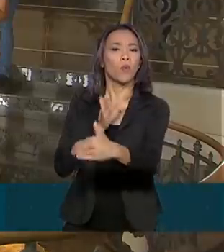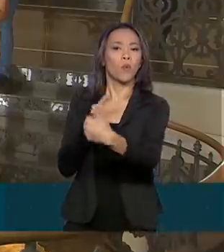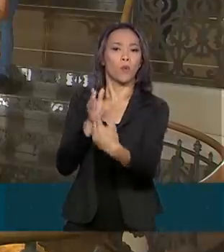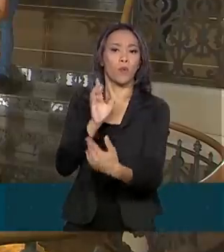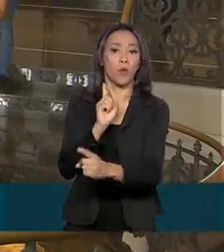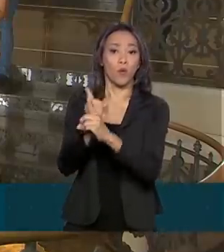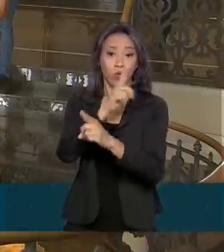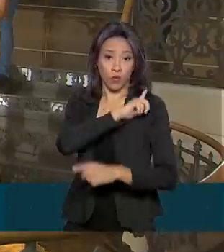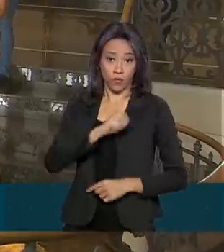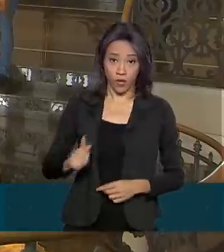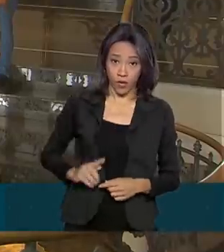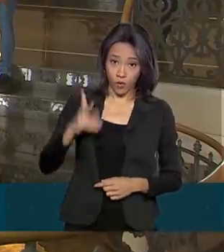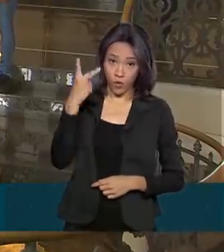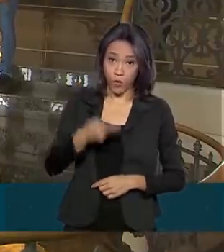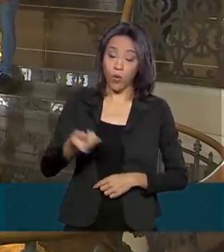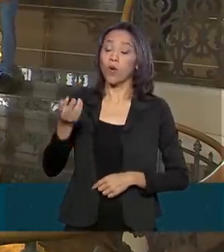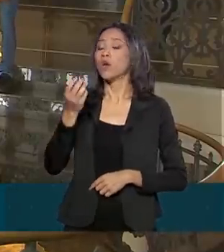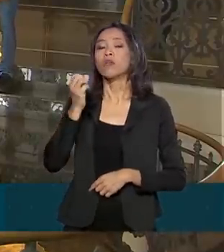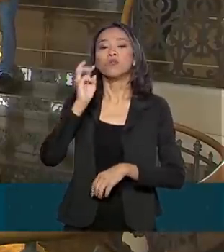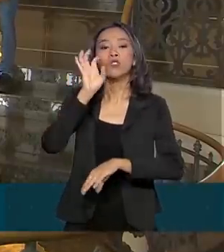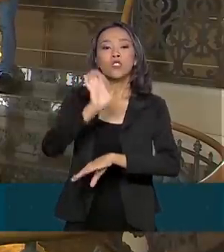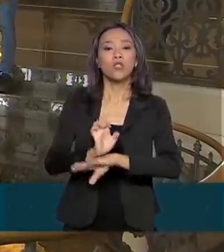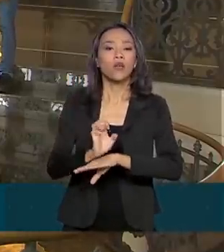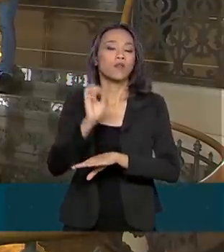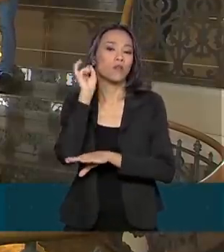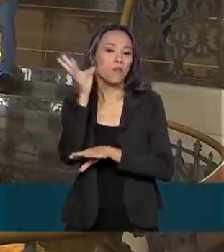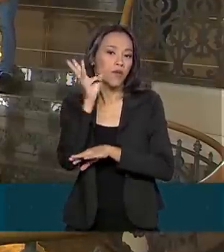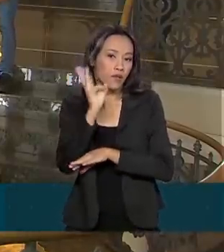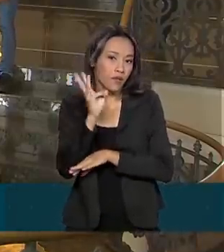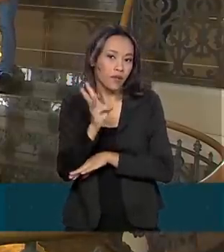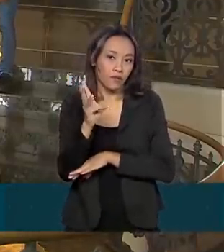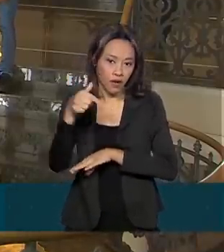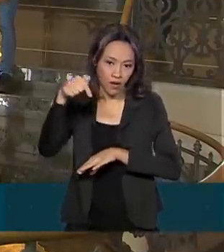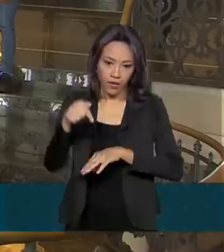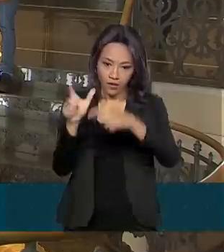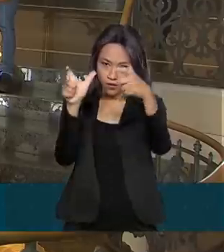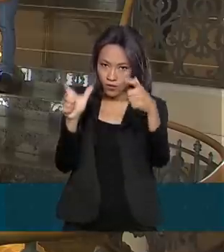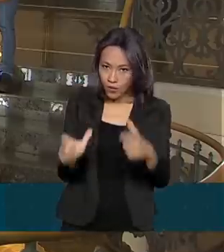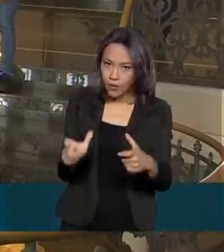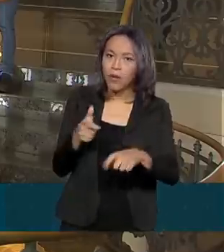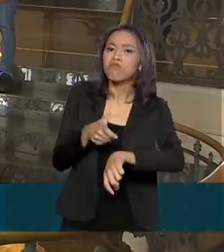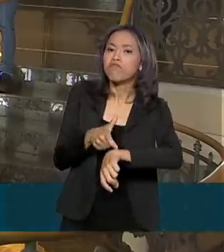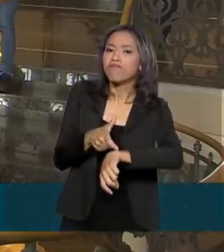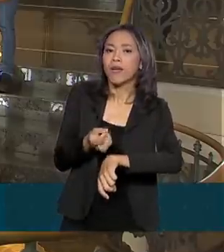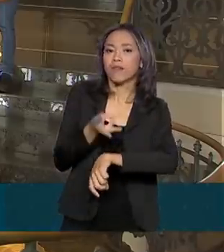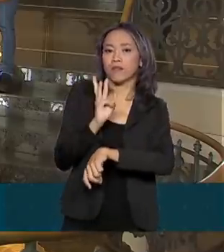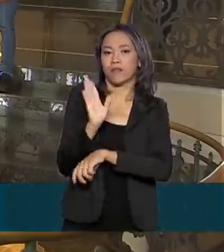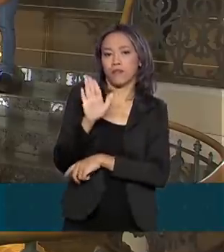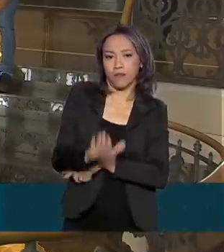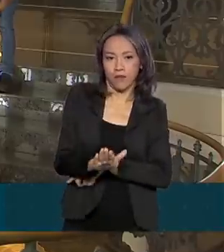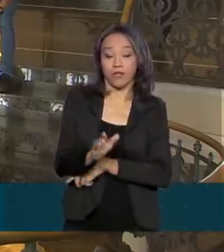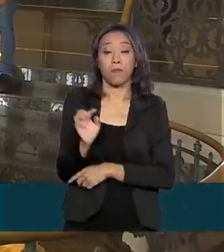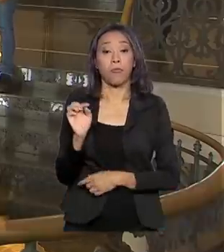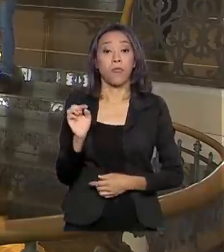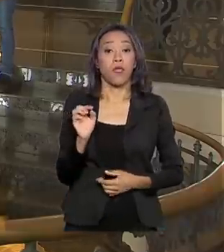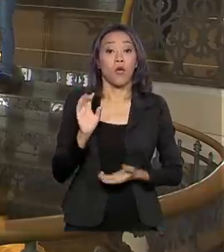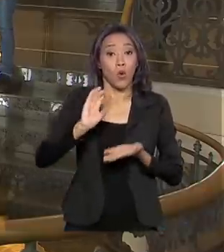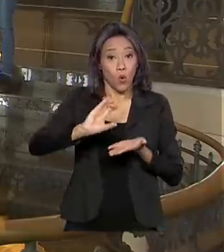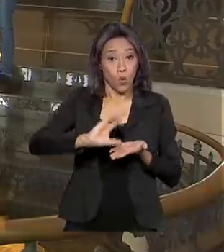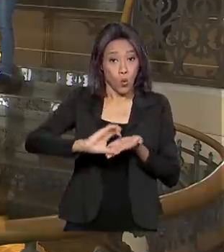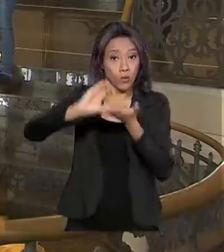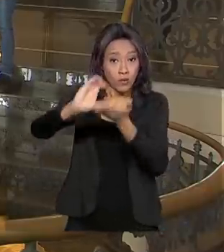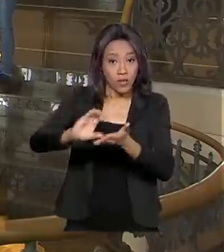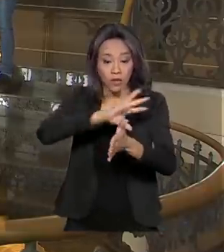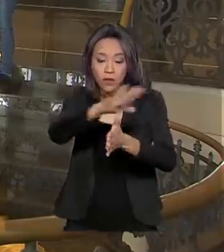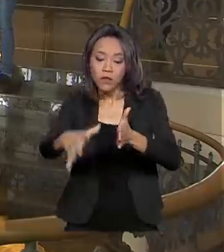aqui no Palácio dos Leões, sede do governo do estado do Maranhão, às 3 horas da tarde. O Conselho da Amazônia